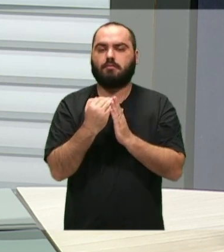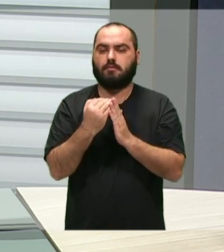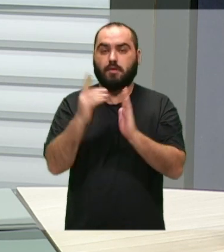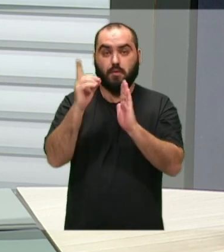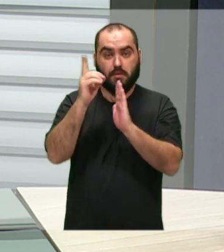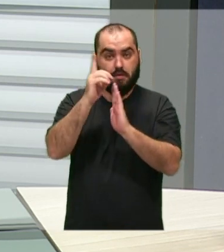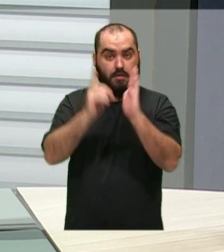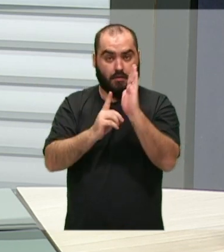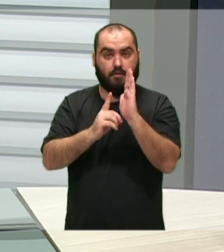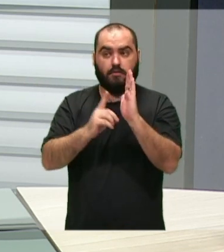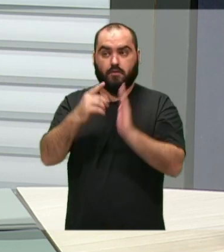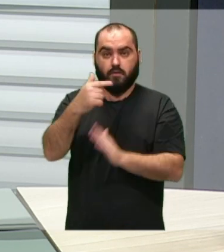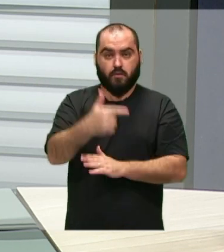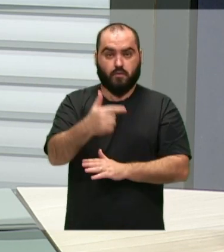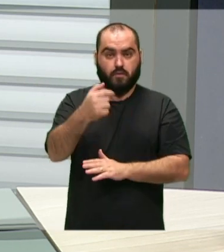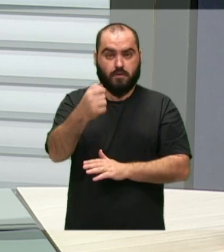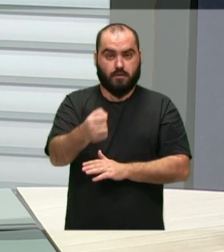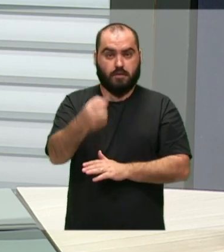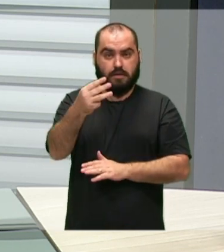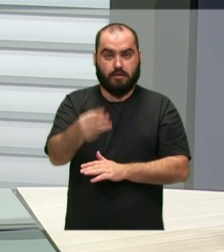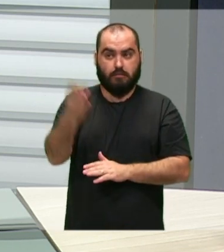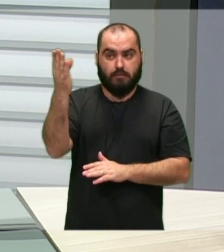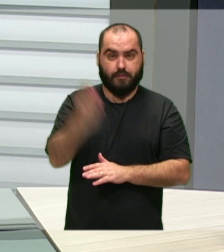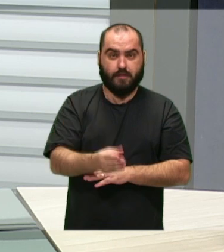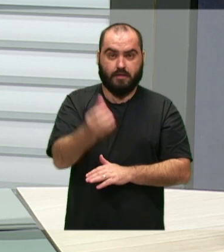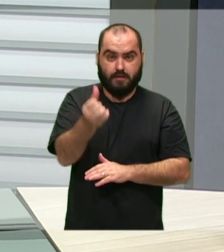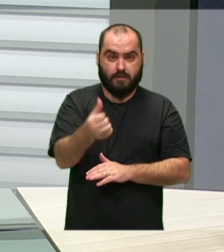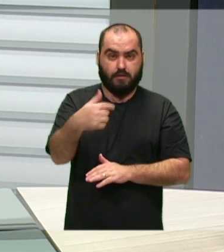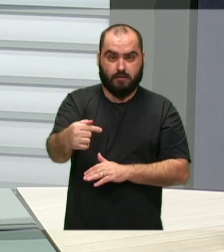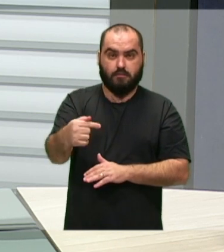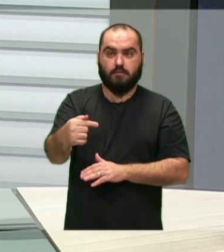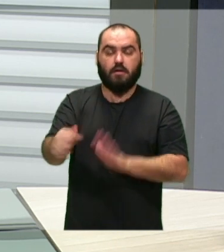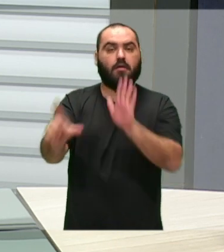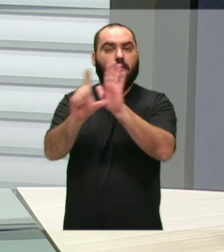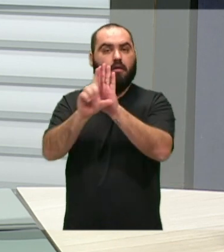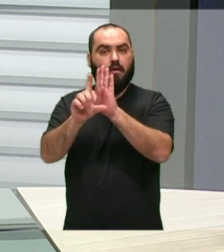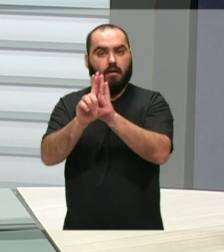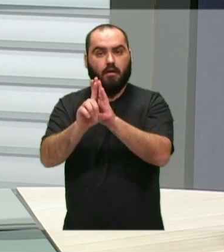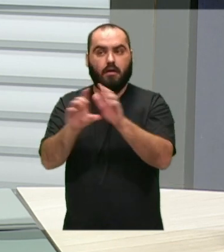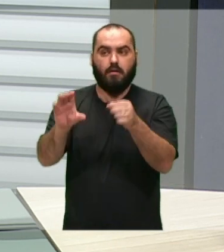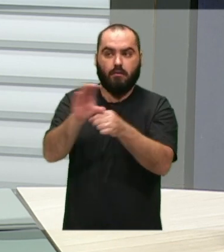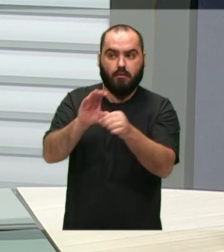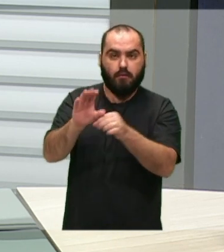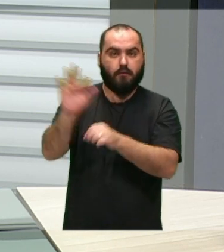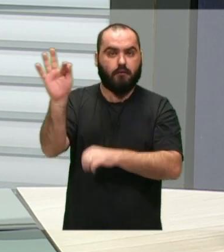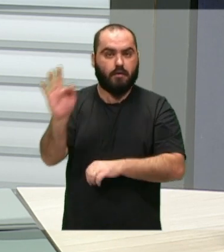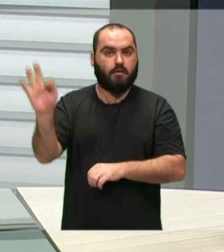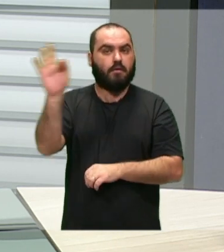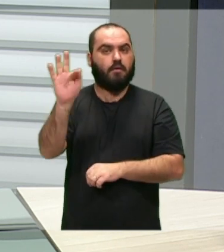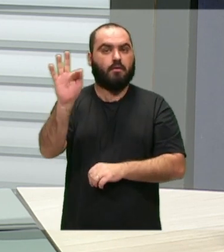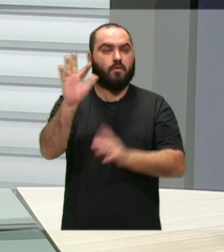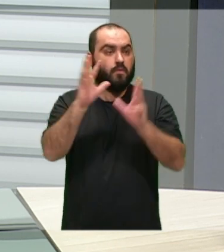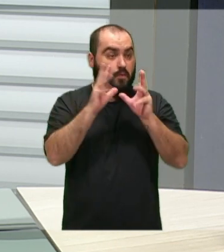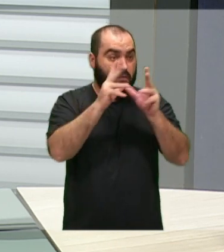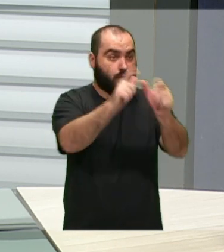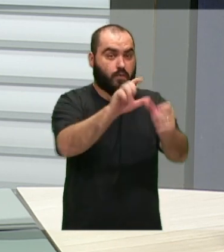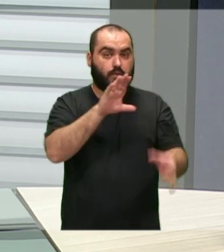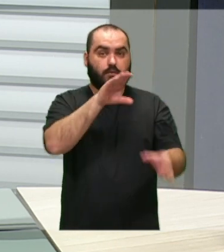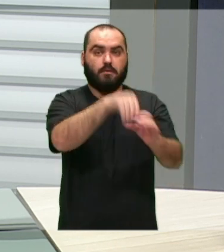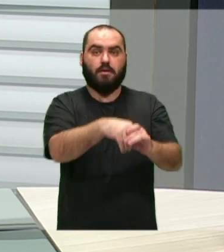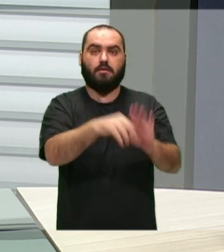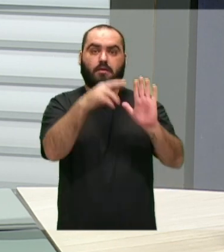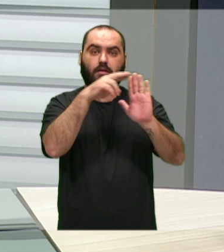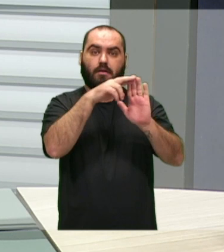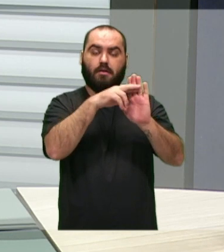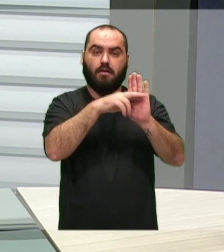decreto 203 barra 67 estabelece, lei orgânica, Constituição Federal, tudo aquilo que está previsto no nosso regimento.